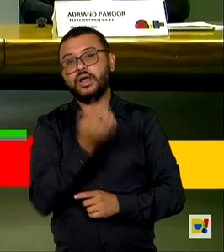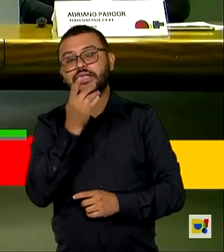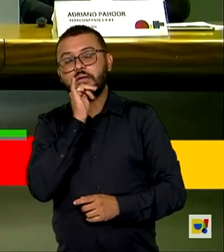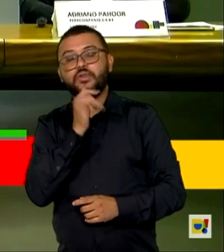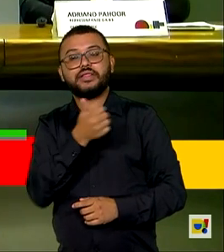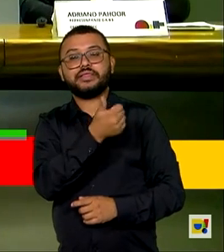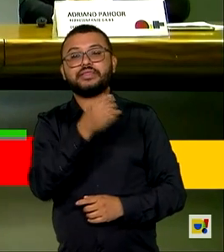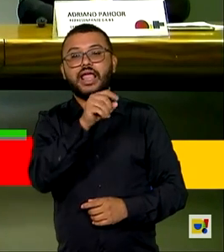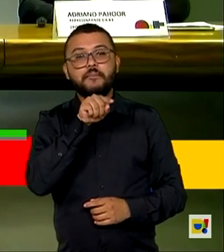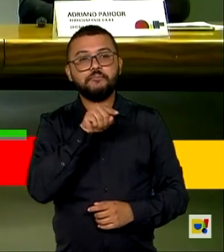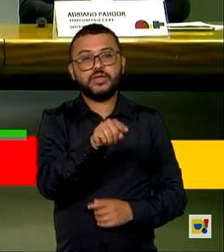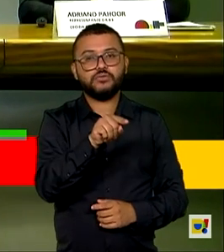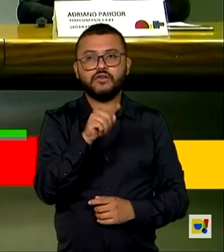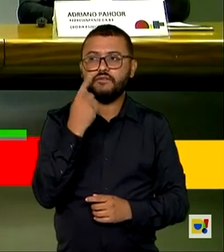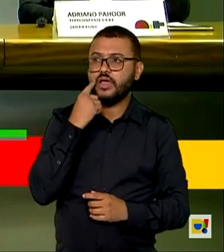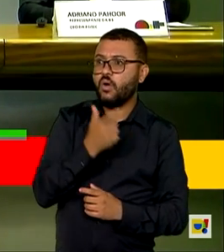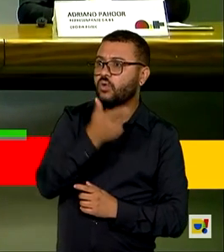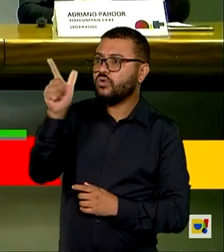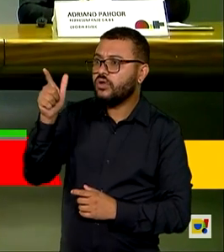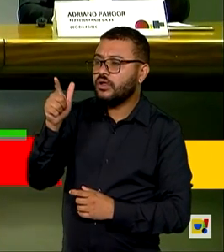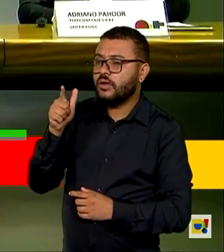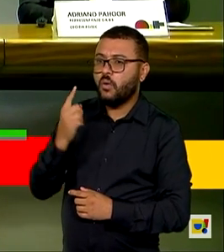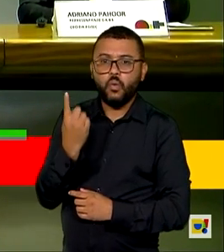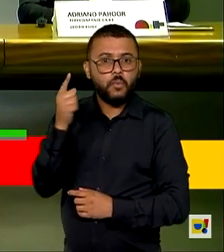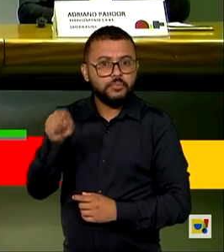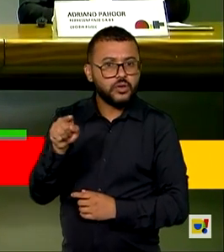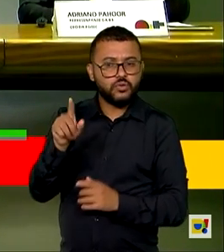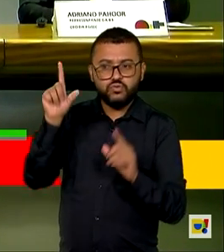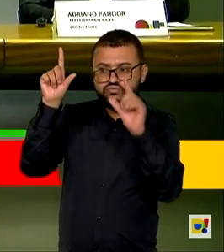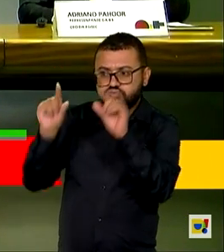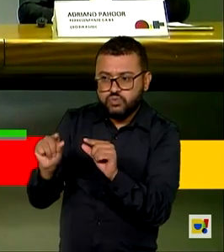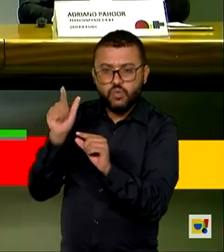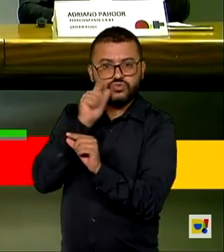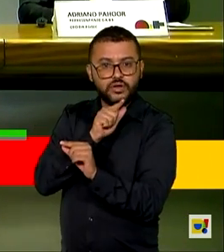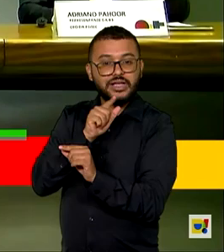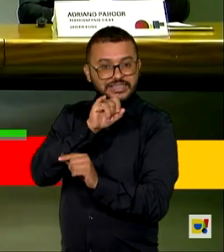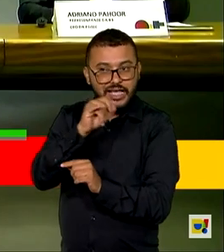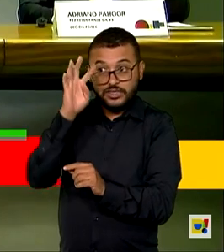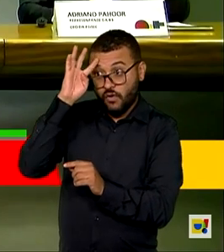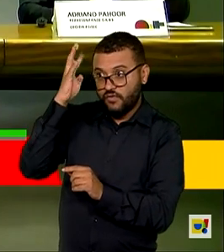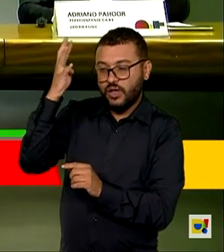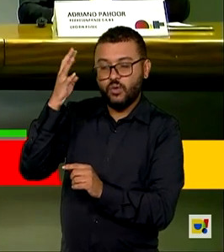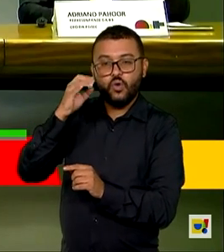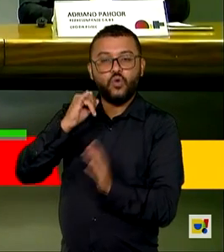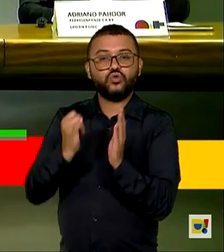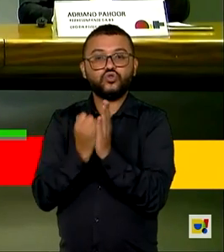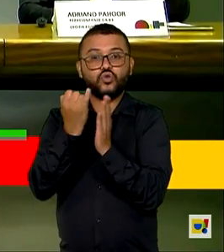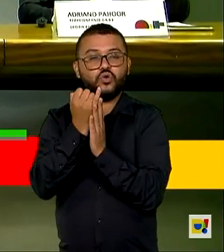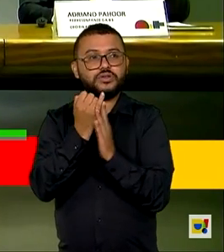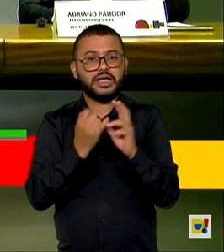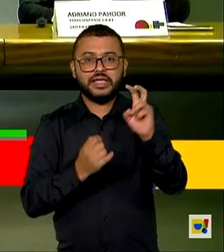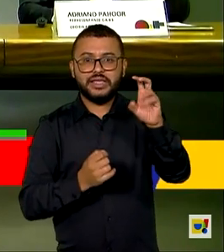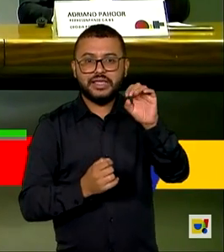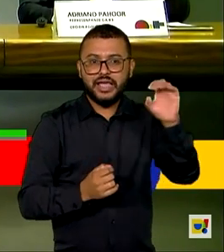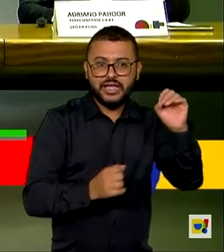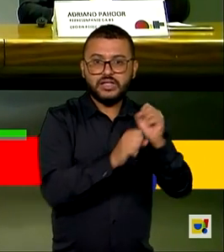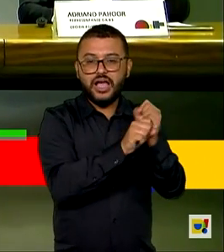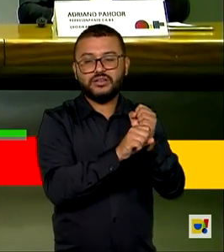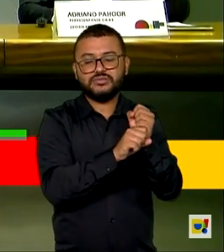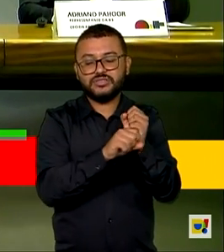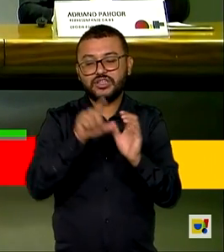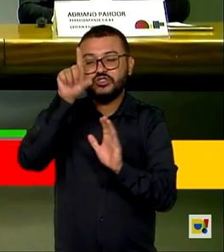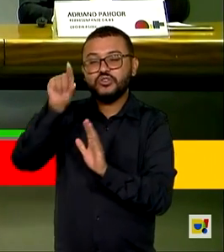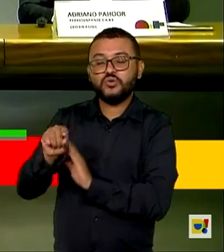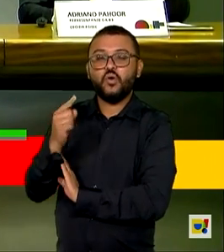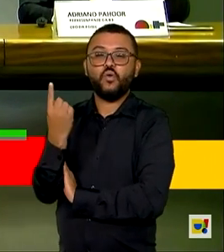10 mil reais para mil reais e a partir do momento que ela renegociou, os juros dela caem de 500% ao ano para 1